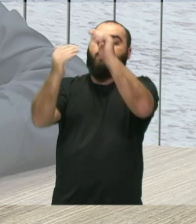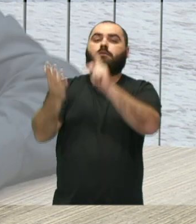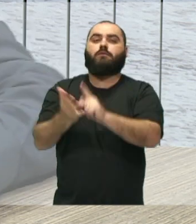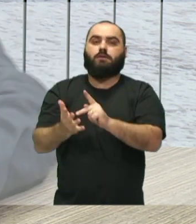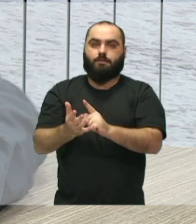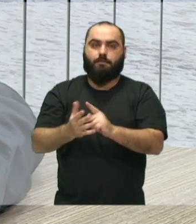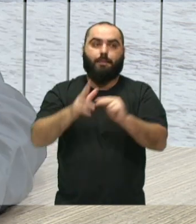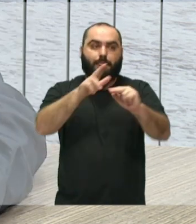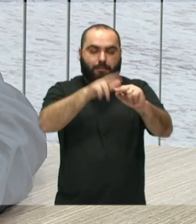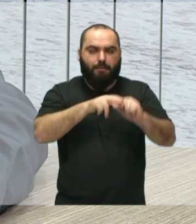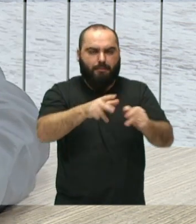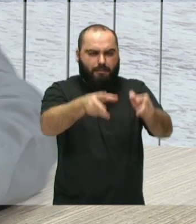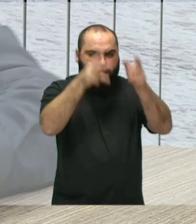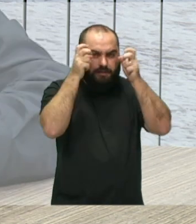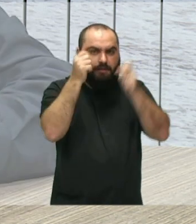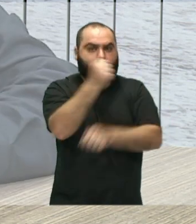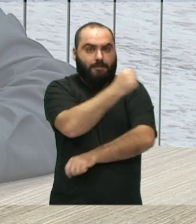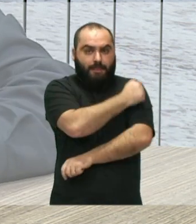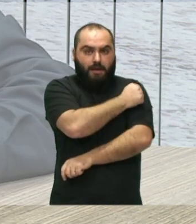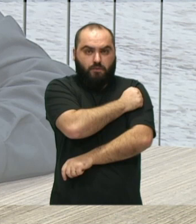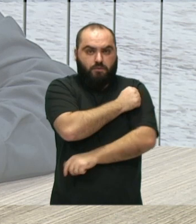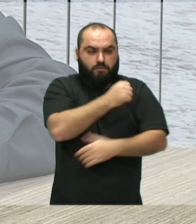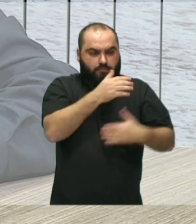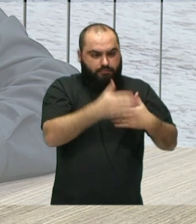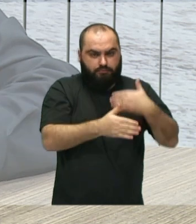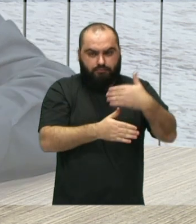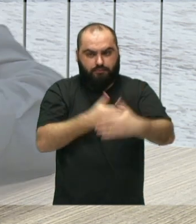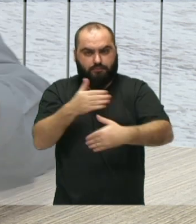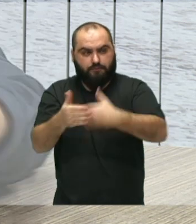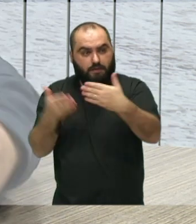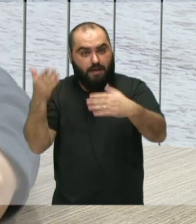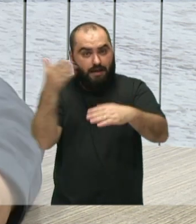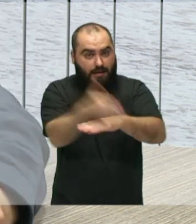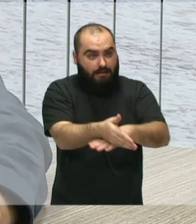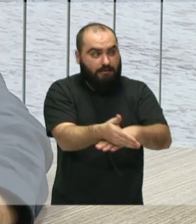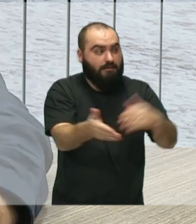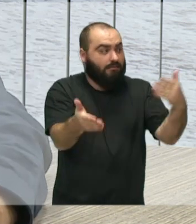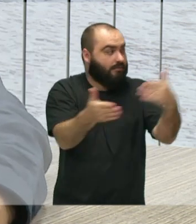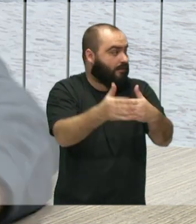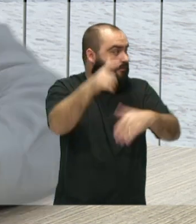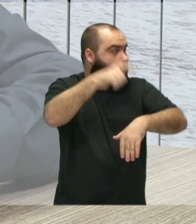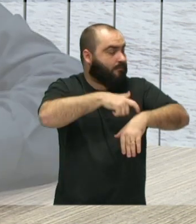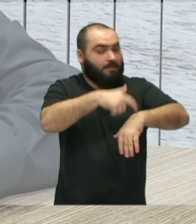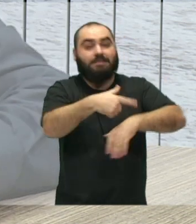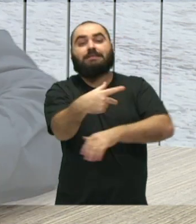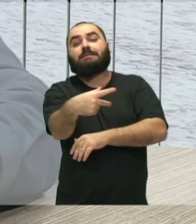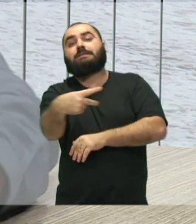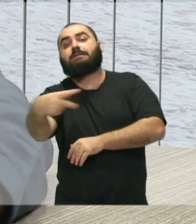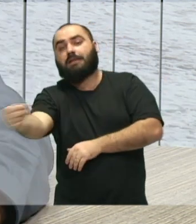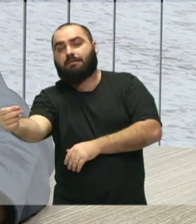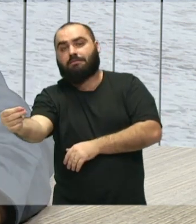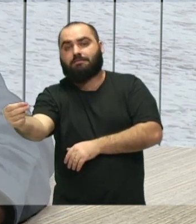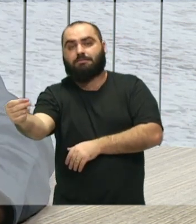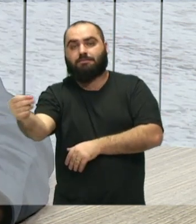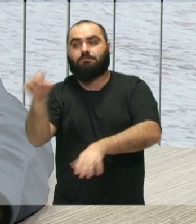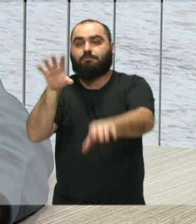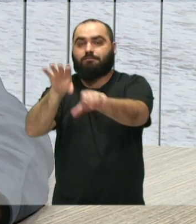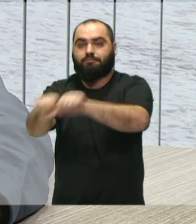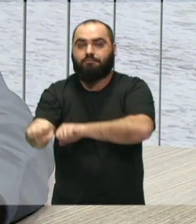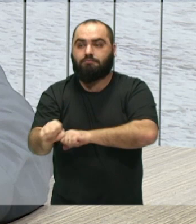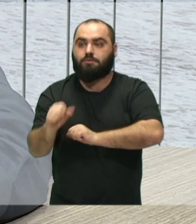percebe bem na jornada do aluno, quando ele entra e até quando ele sai do conservatório, processo de